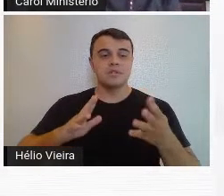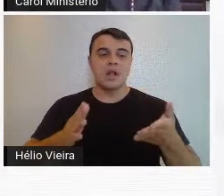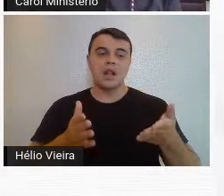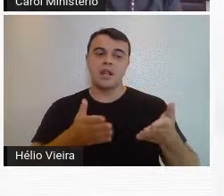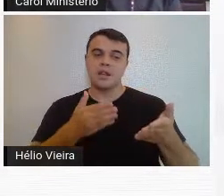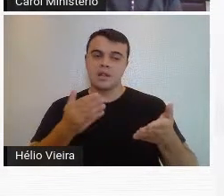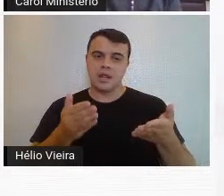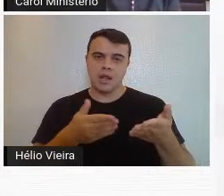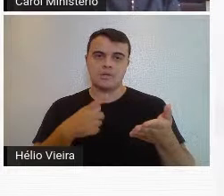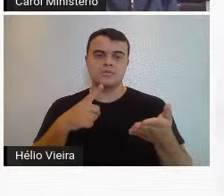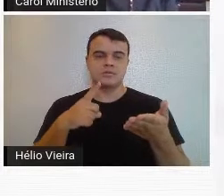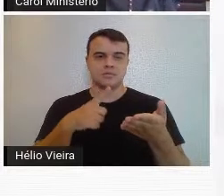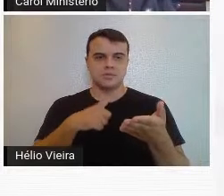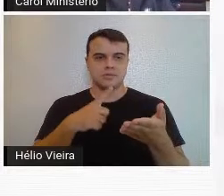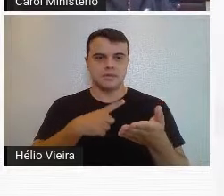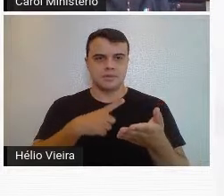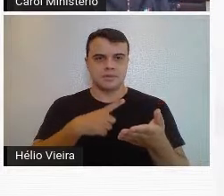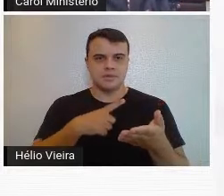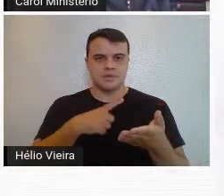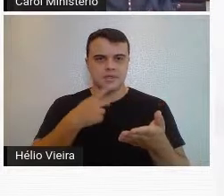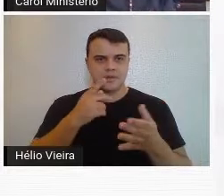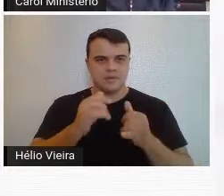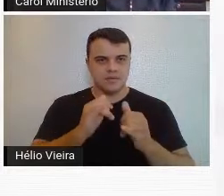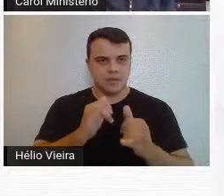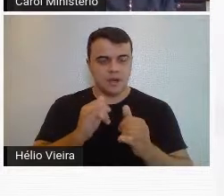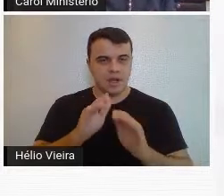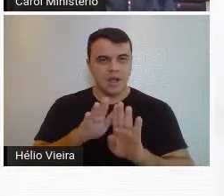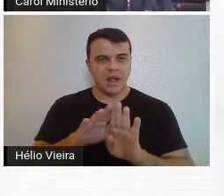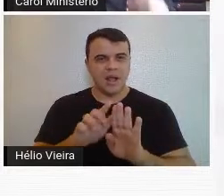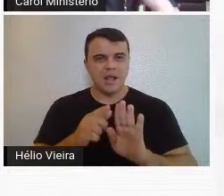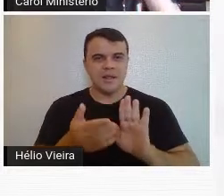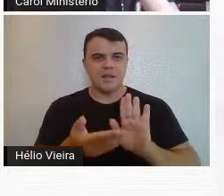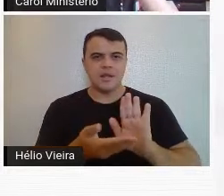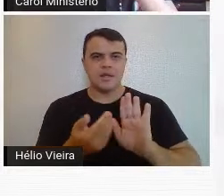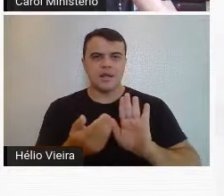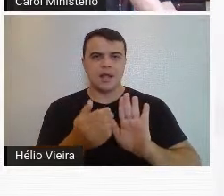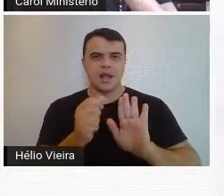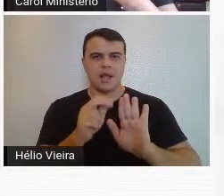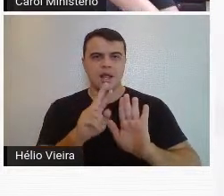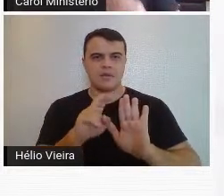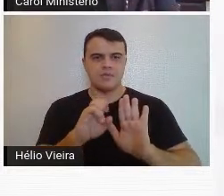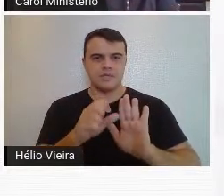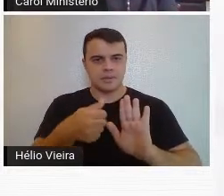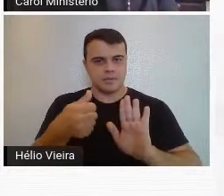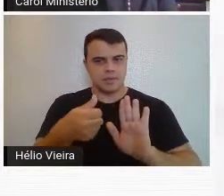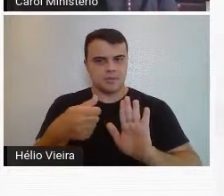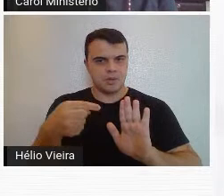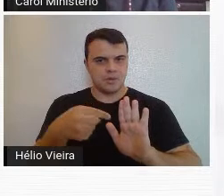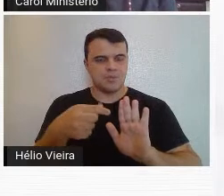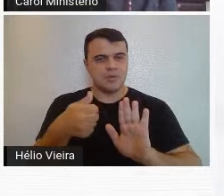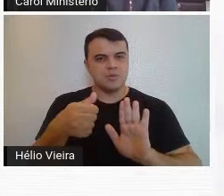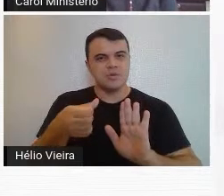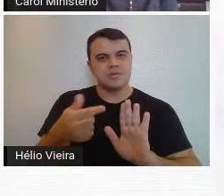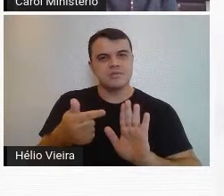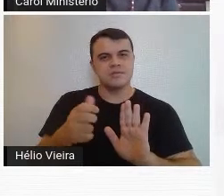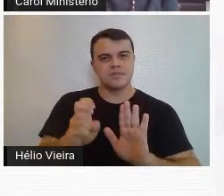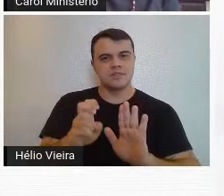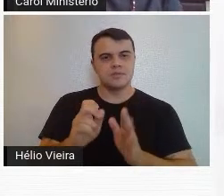temos essas manifestações. Eu trouxe, então, a capa da revista, o primeiro número, de 1925.